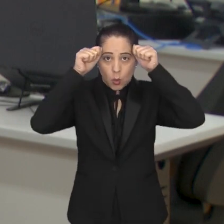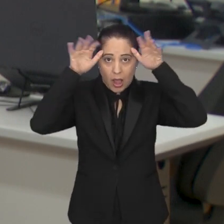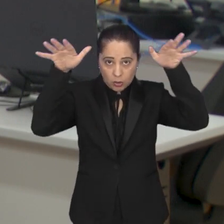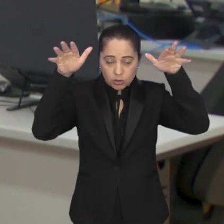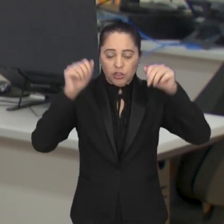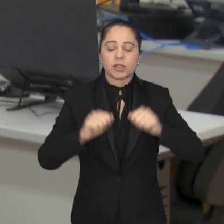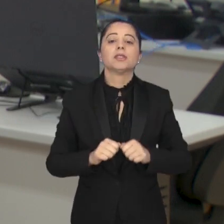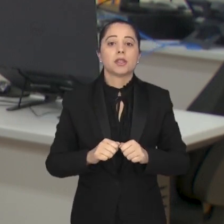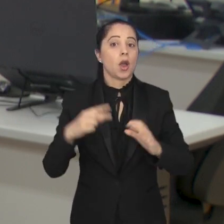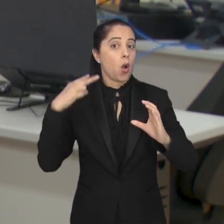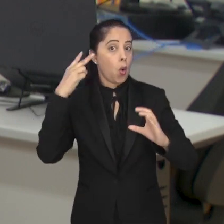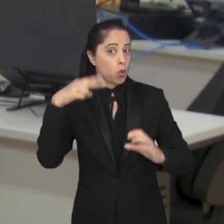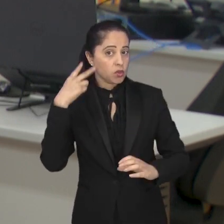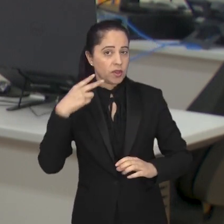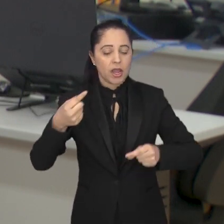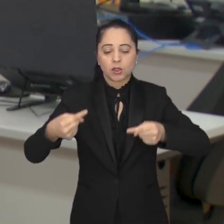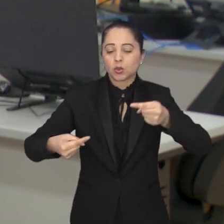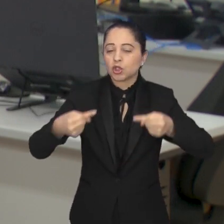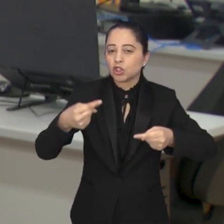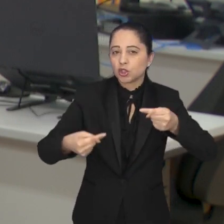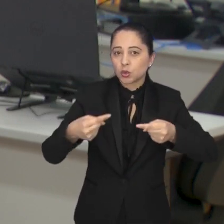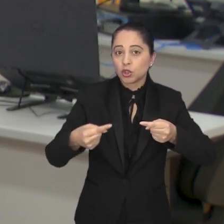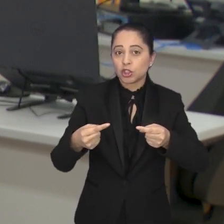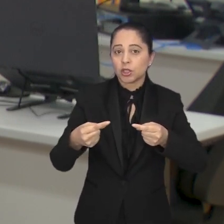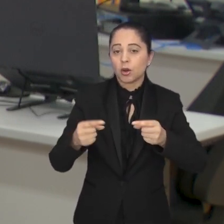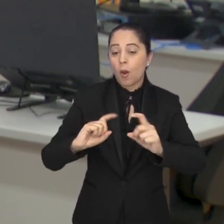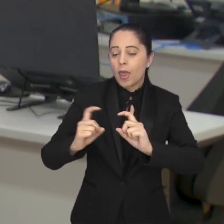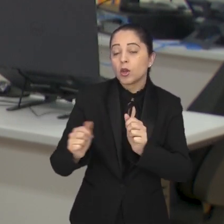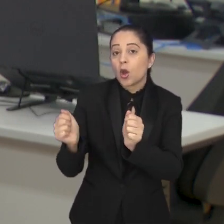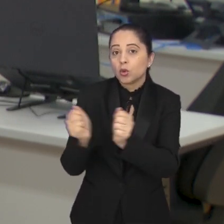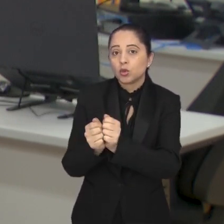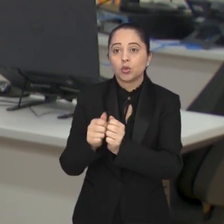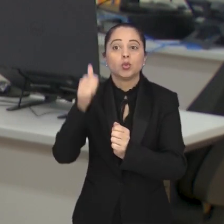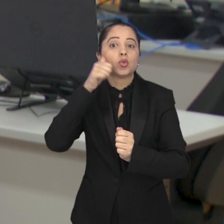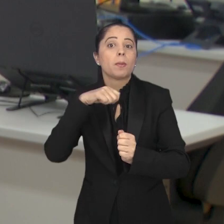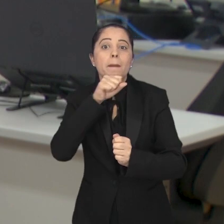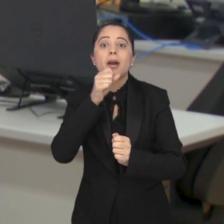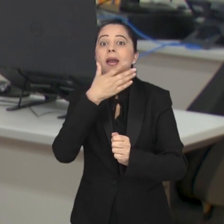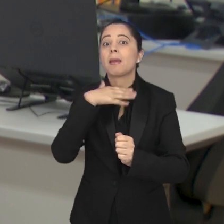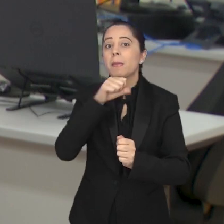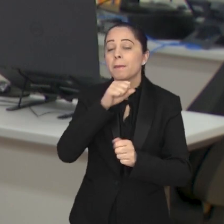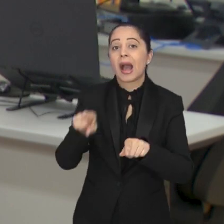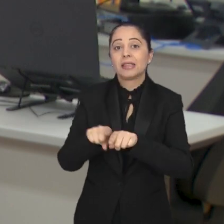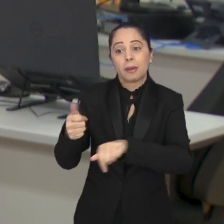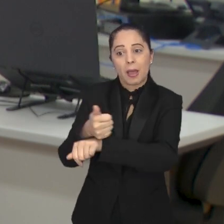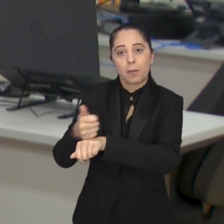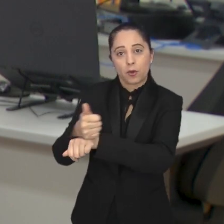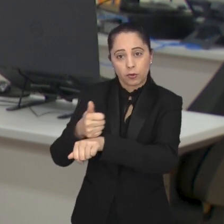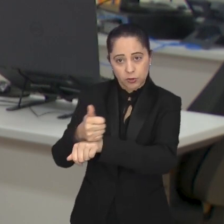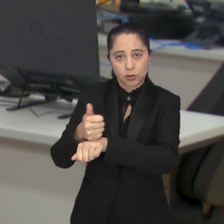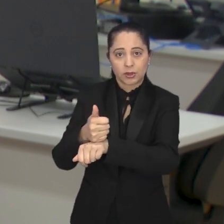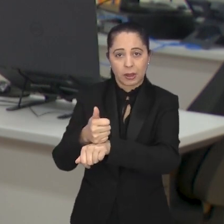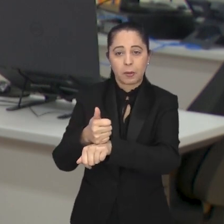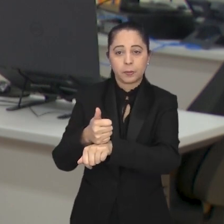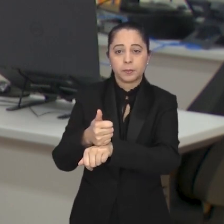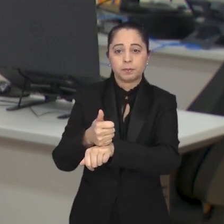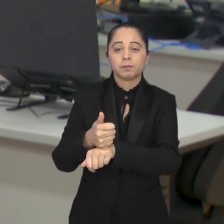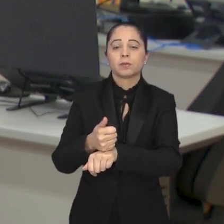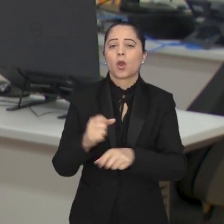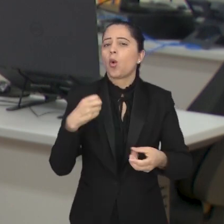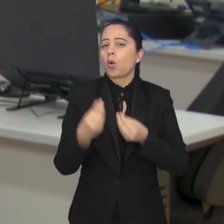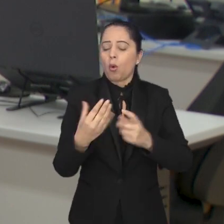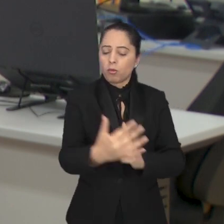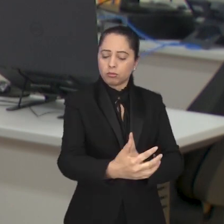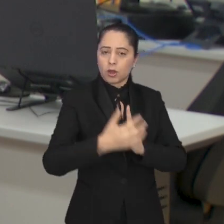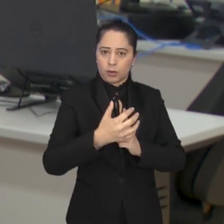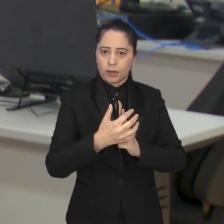com autismo, os vereadores-membros debateram com pais e especialistas sobre as chamadas rodas de conversa no acolhimento dos